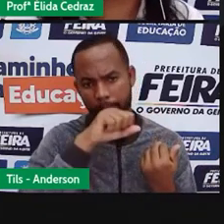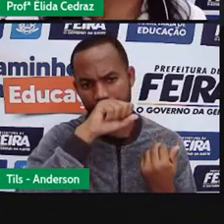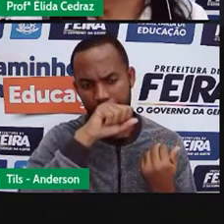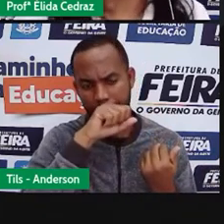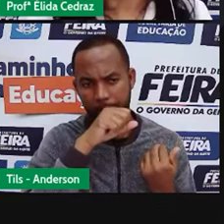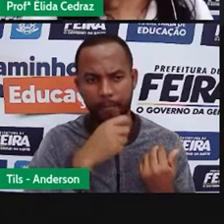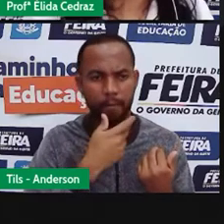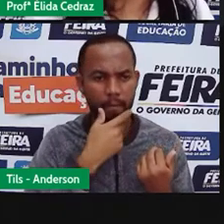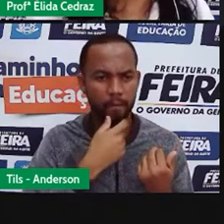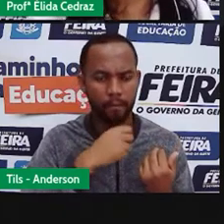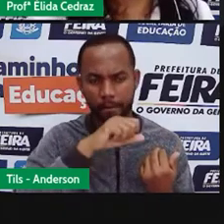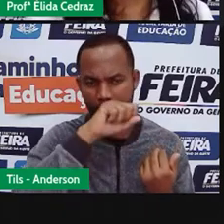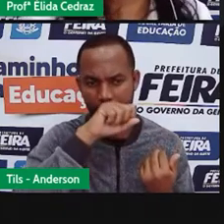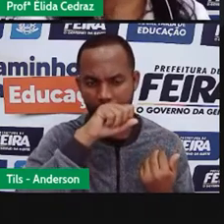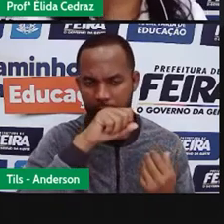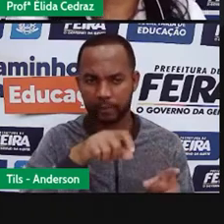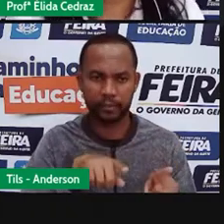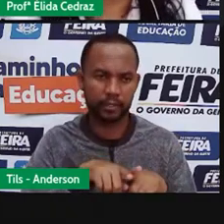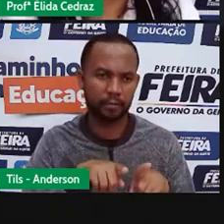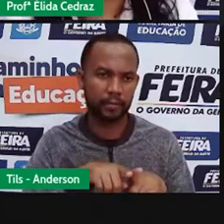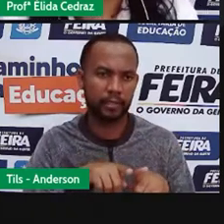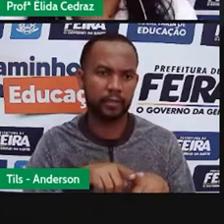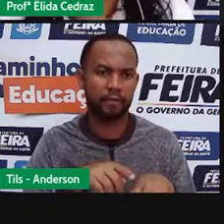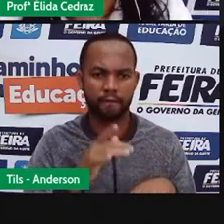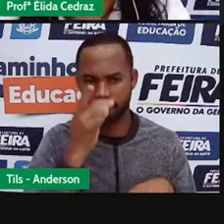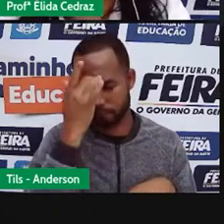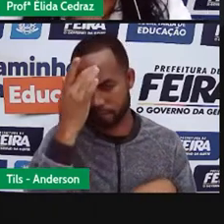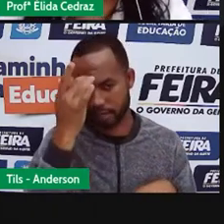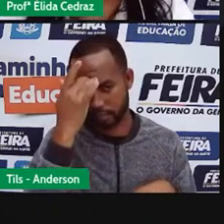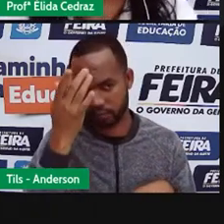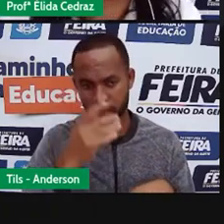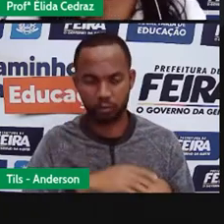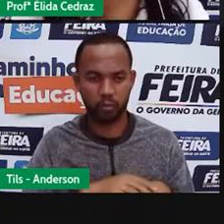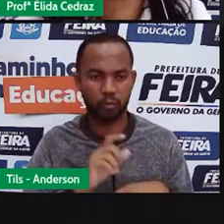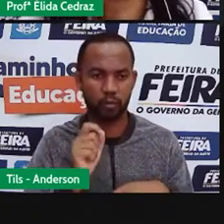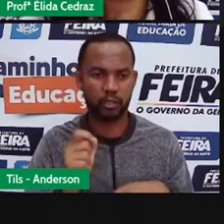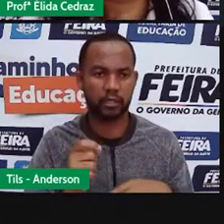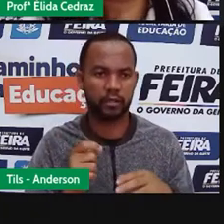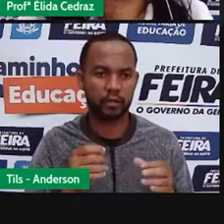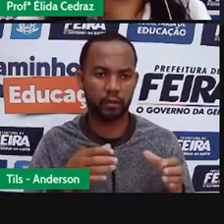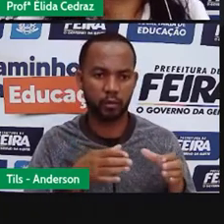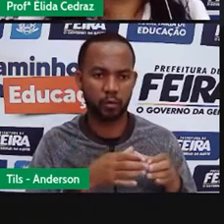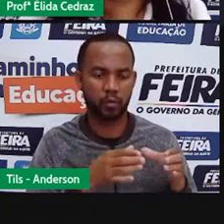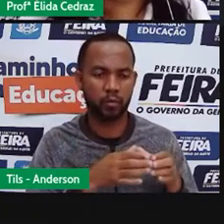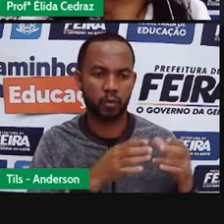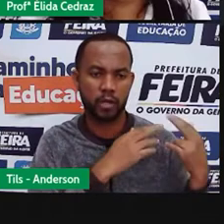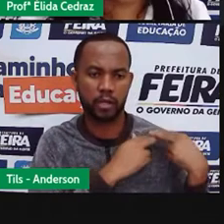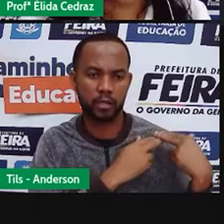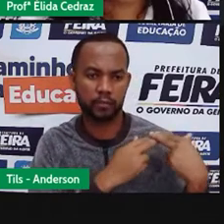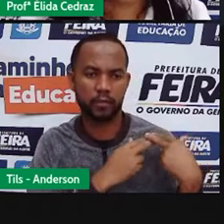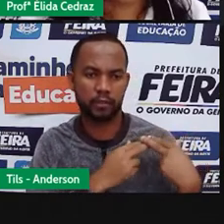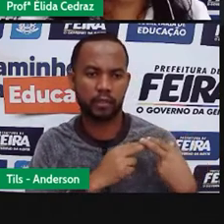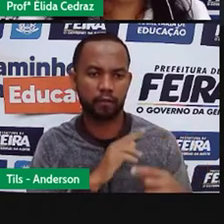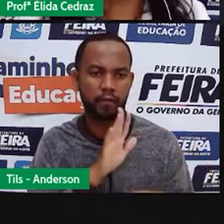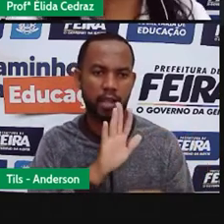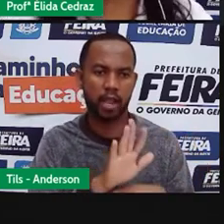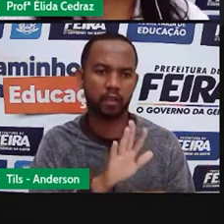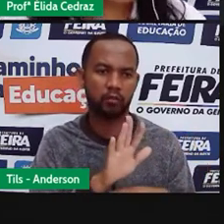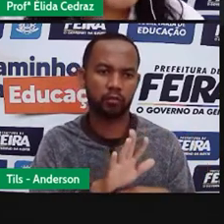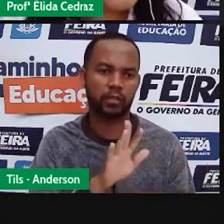velho, para que seja fácil, dos pais ou responsáveis, orientar na hora das atividades.